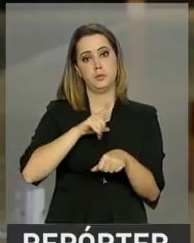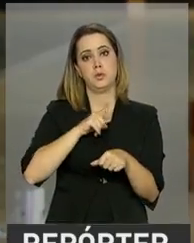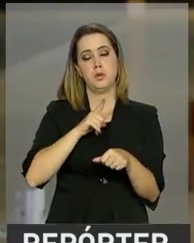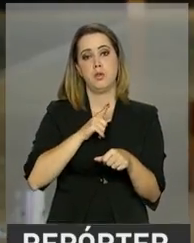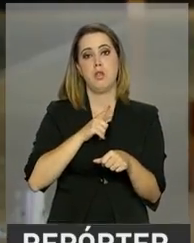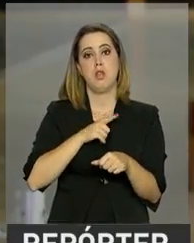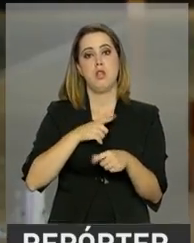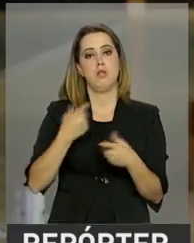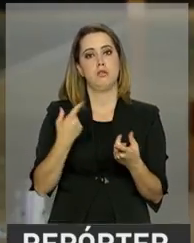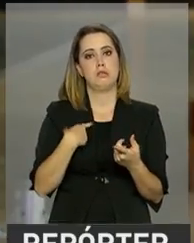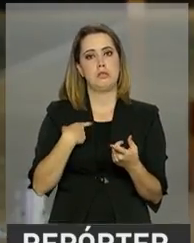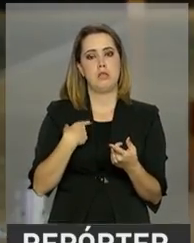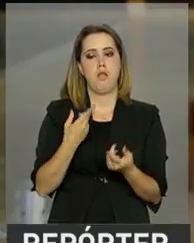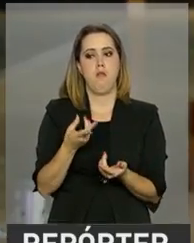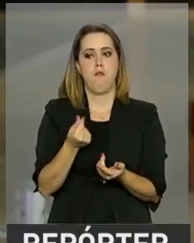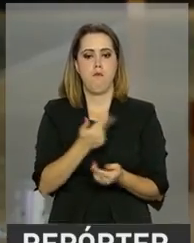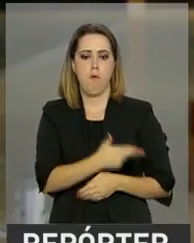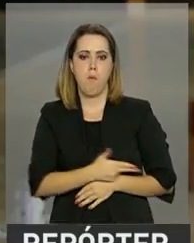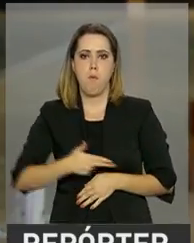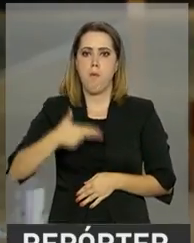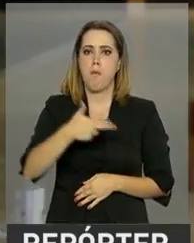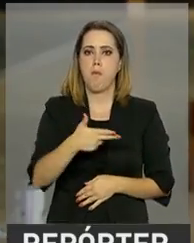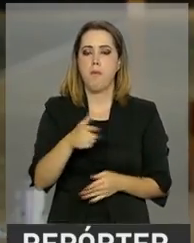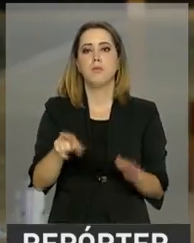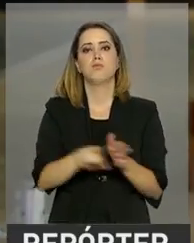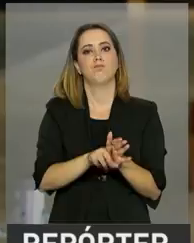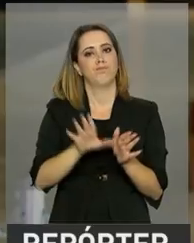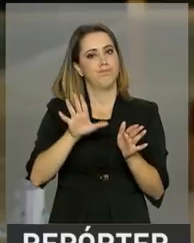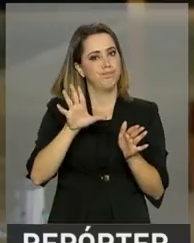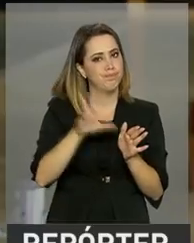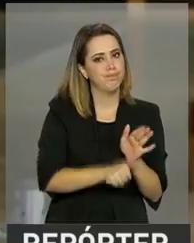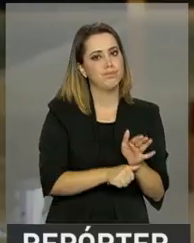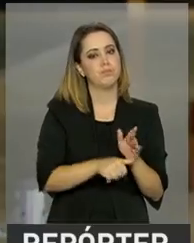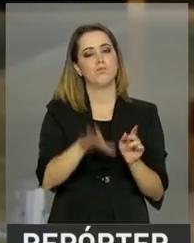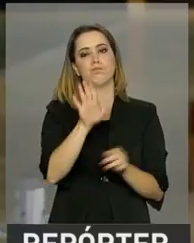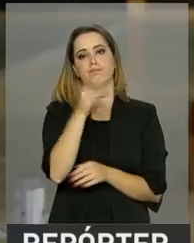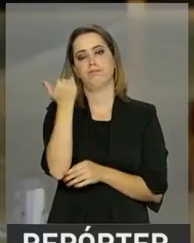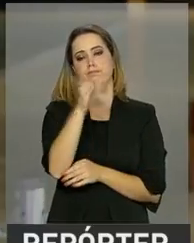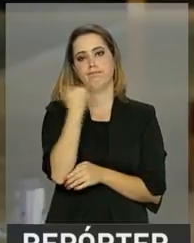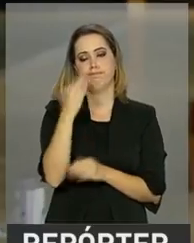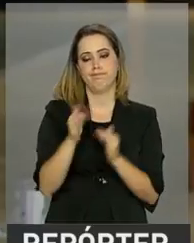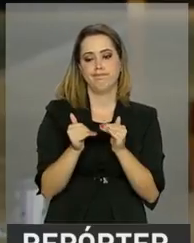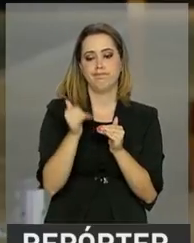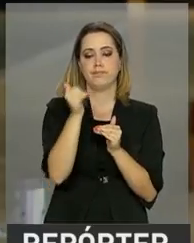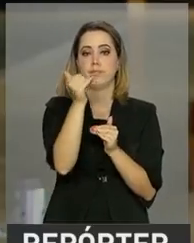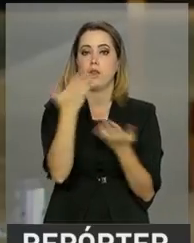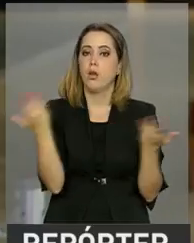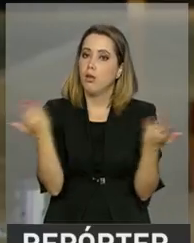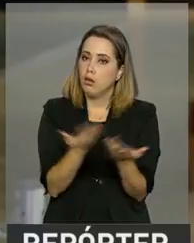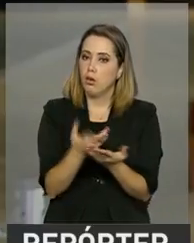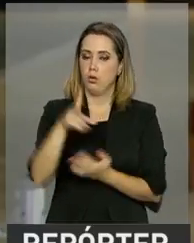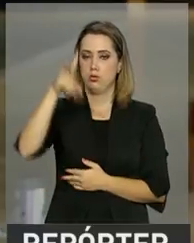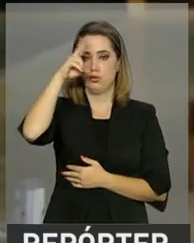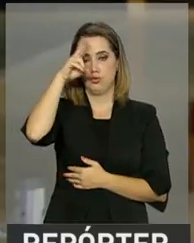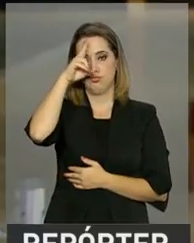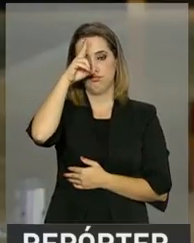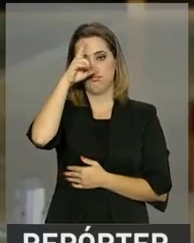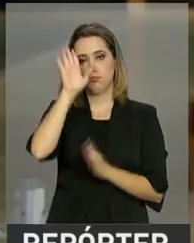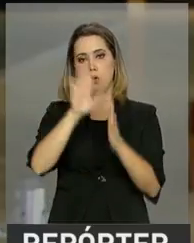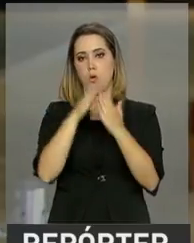aumento de assaltos, arrastões e homicídios. E nesta segunda-feira, escolas da rede pública de ensino,